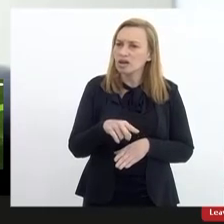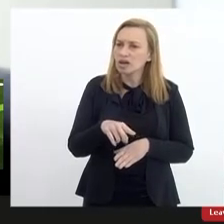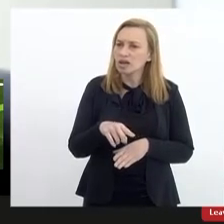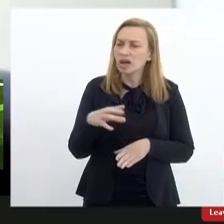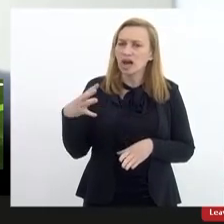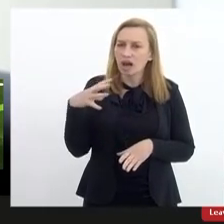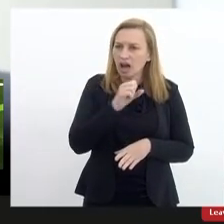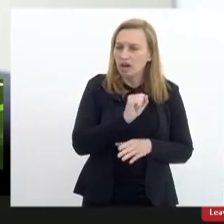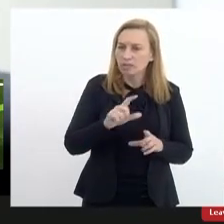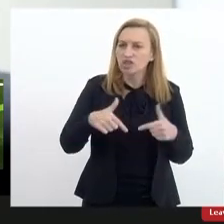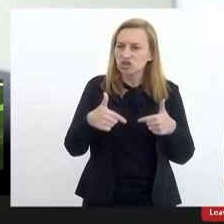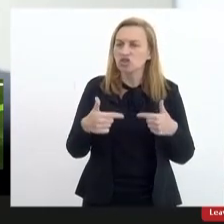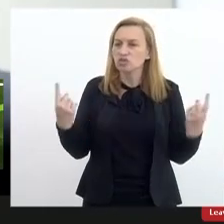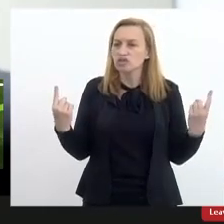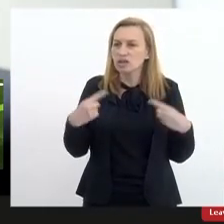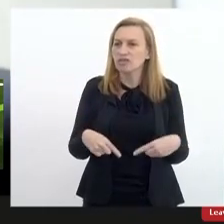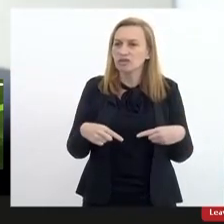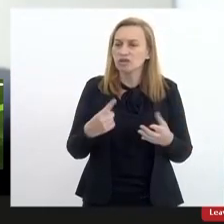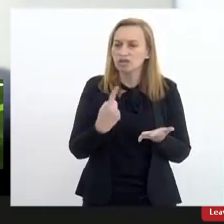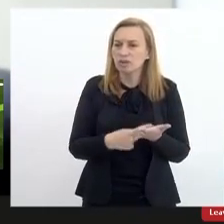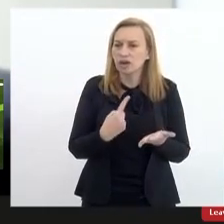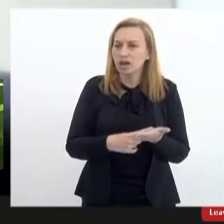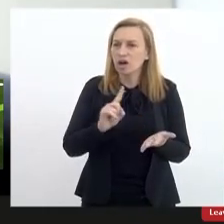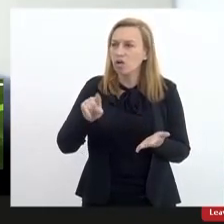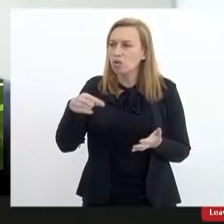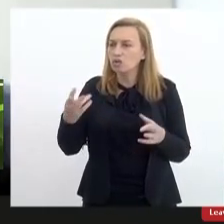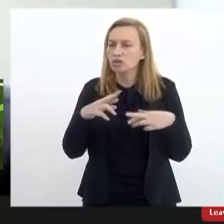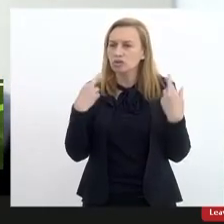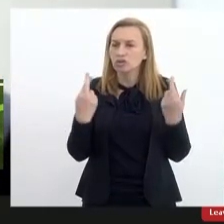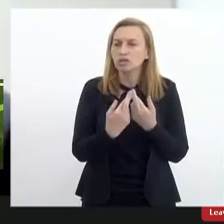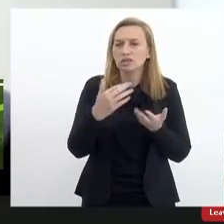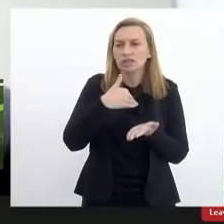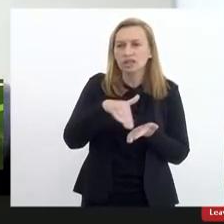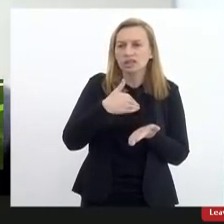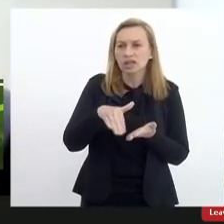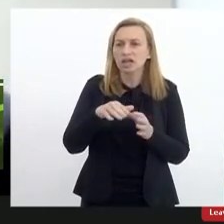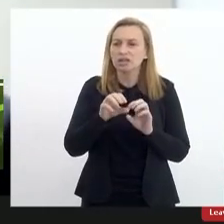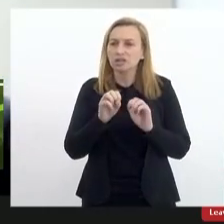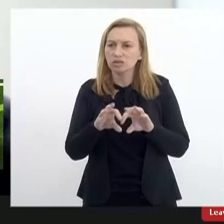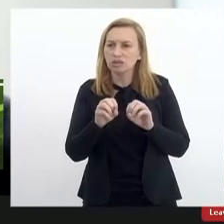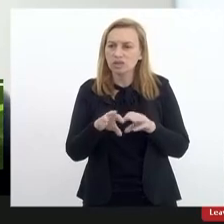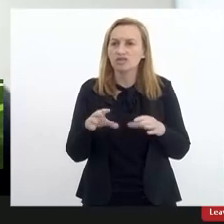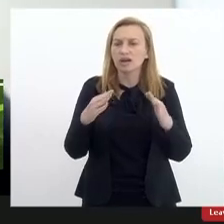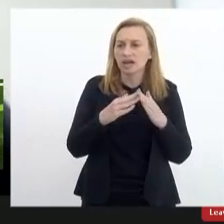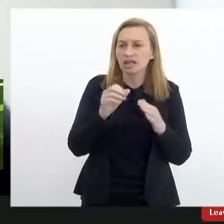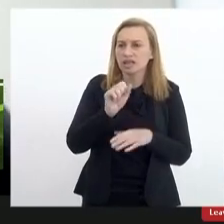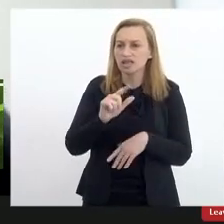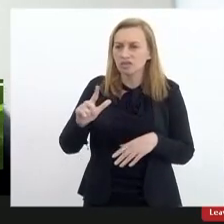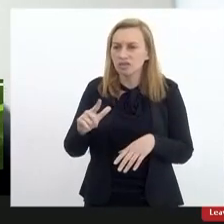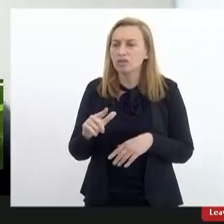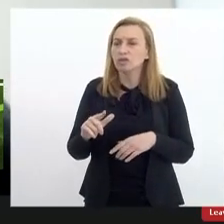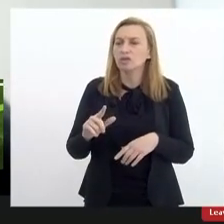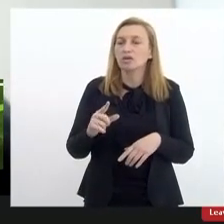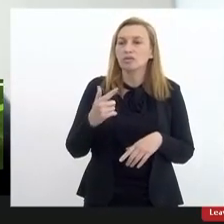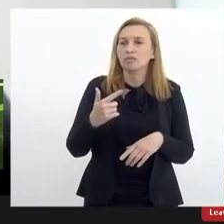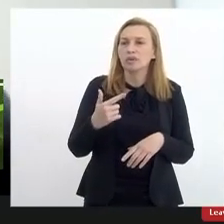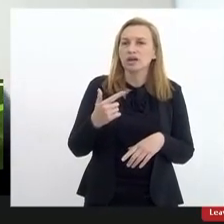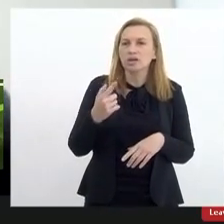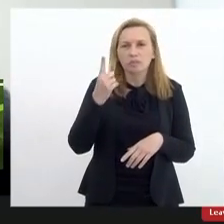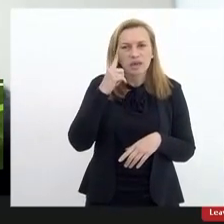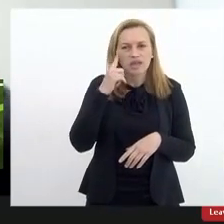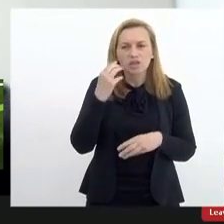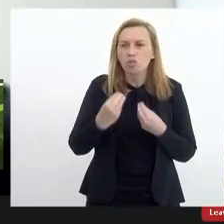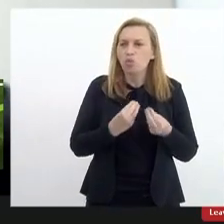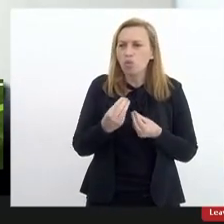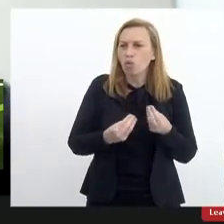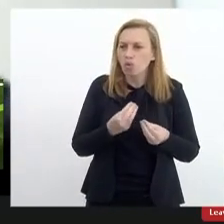imediata é o desafio de marcar uma reunião com o secretário de educação com a casa civil para que a gente pense como